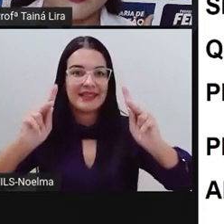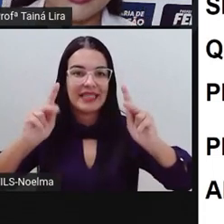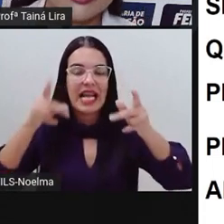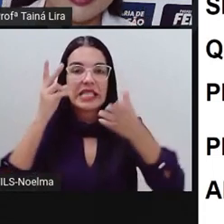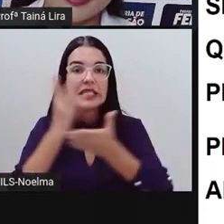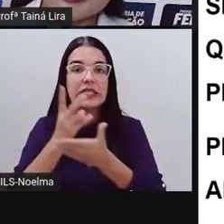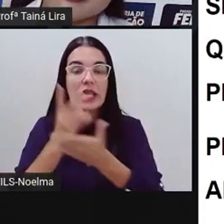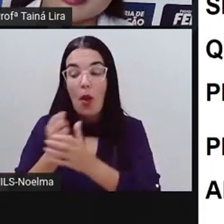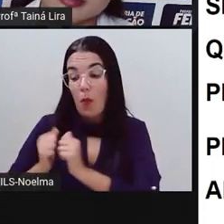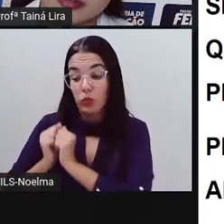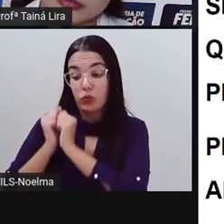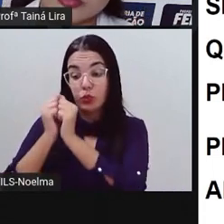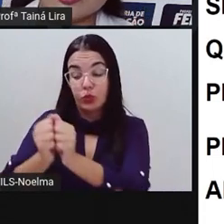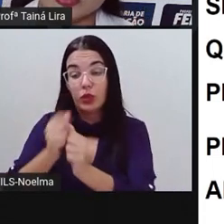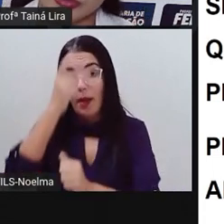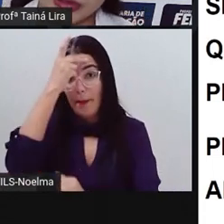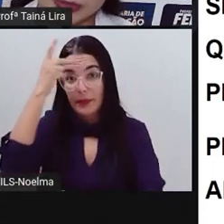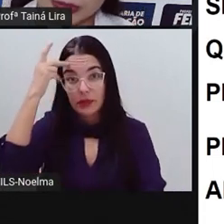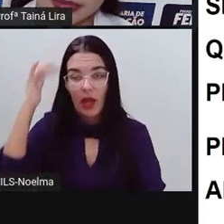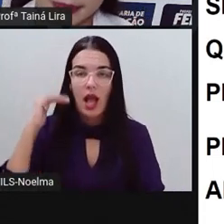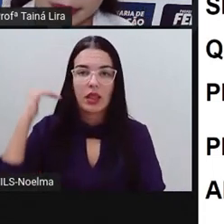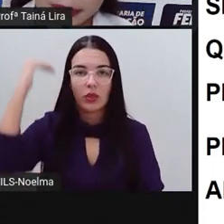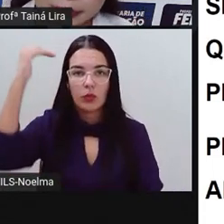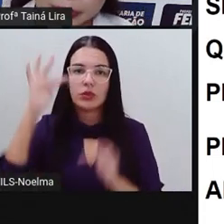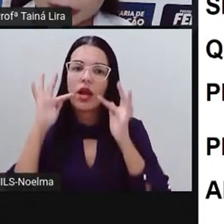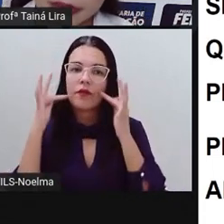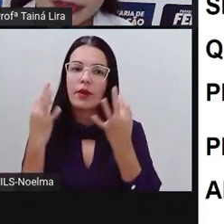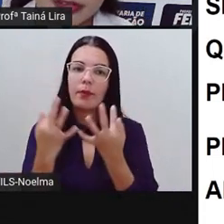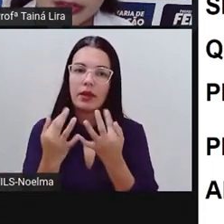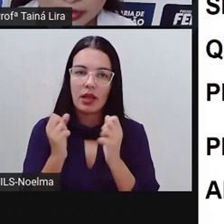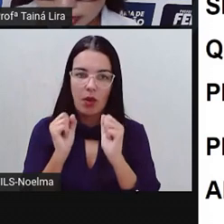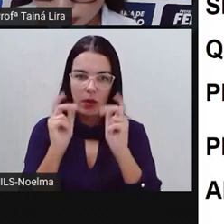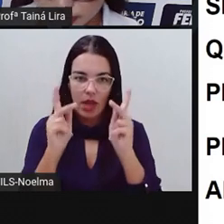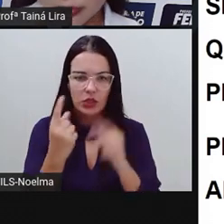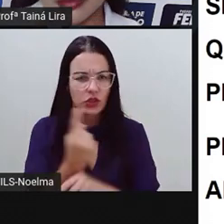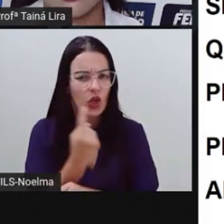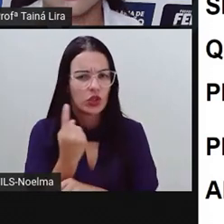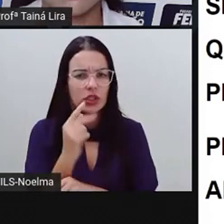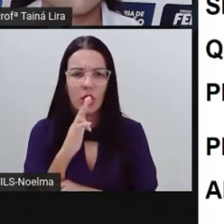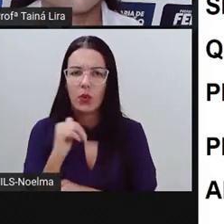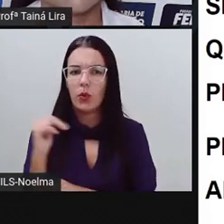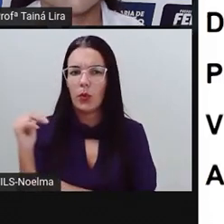com a supervisão de um adulto, tá bom? Nunca fazer sozinho.